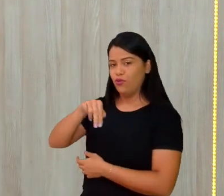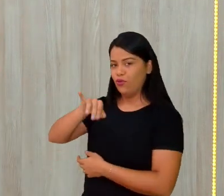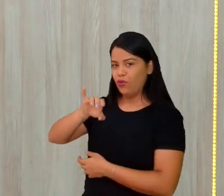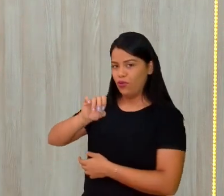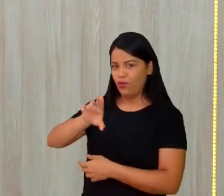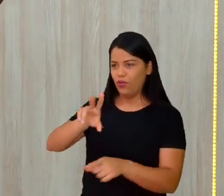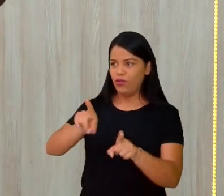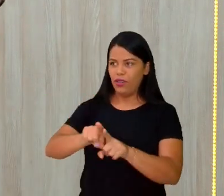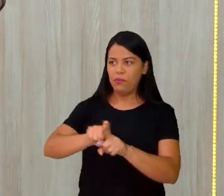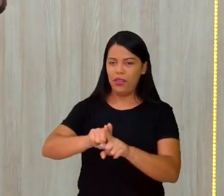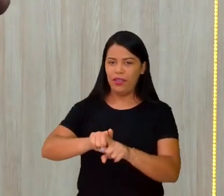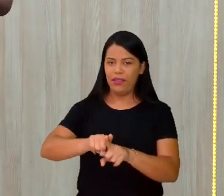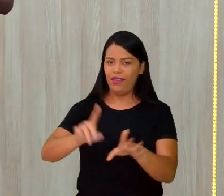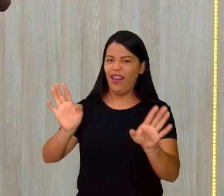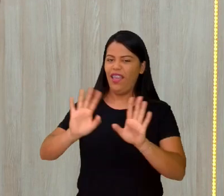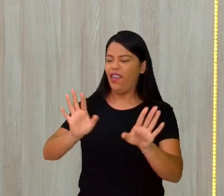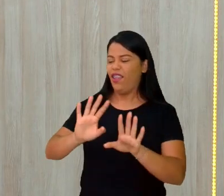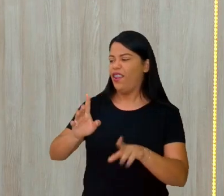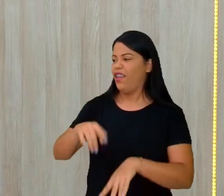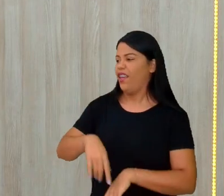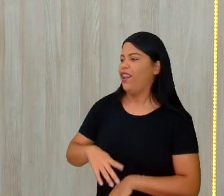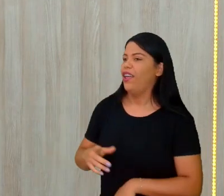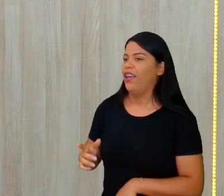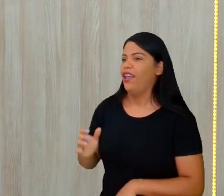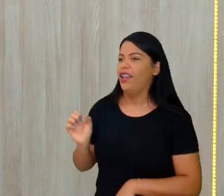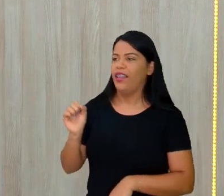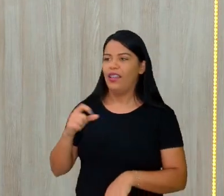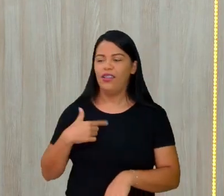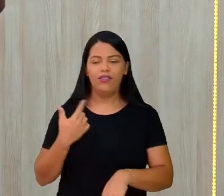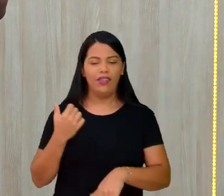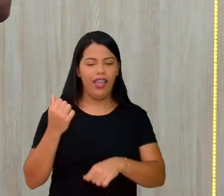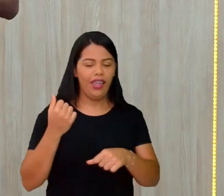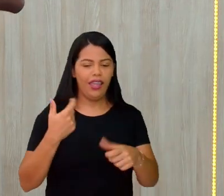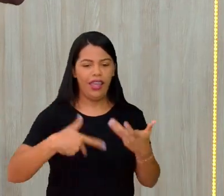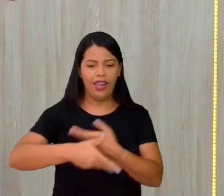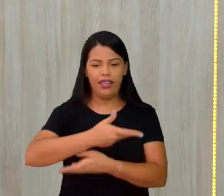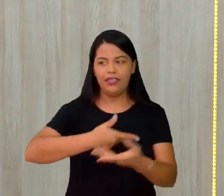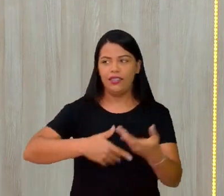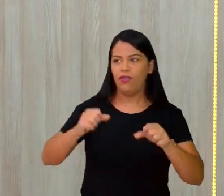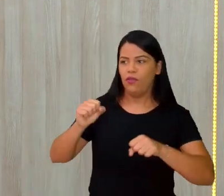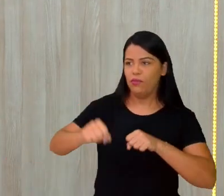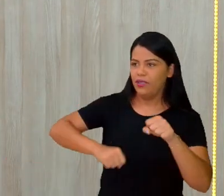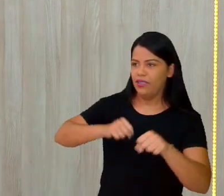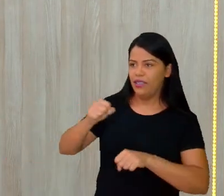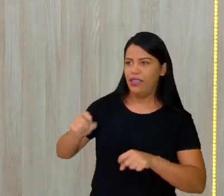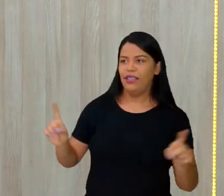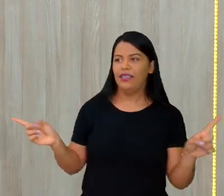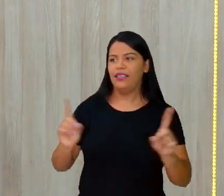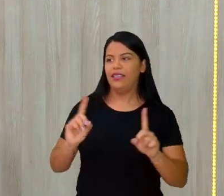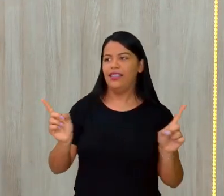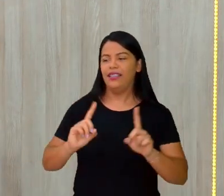não, Deivinho. Aí é não, né? Ele não está envolvido com bicicleta, não. Deixa o rapaz aí...